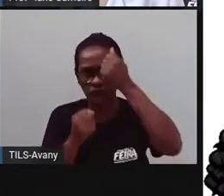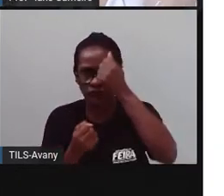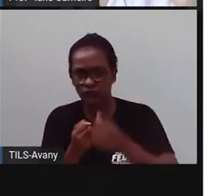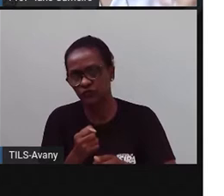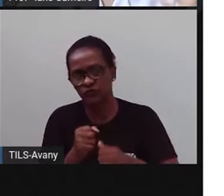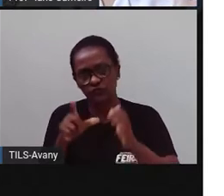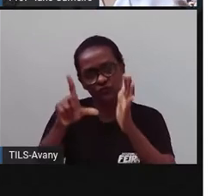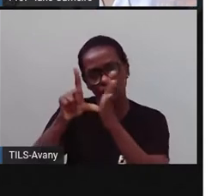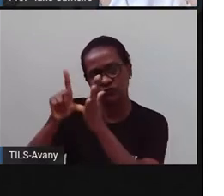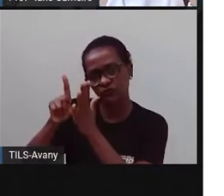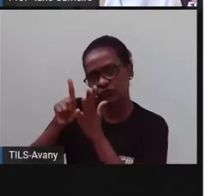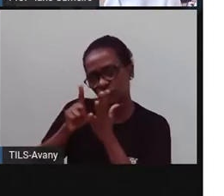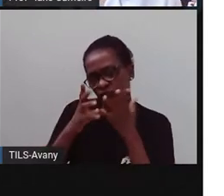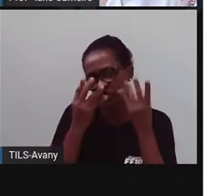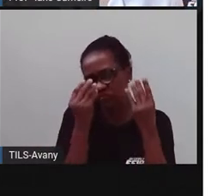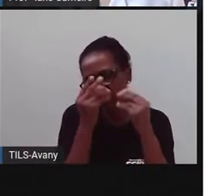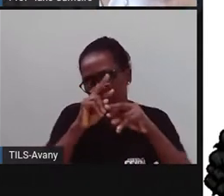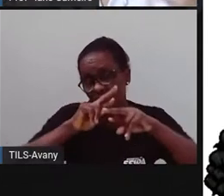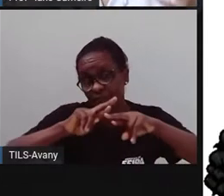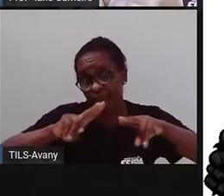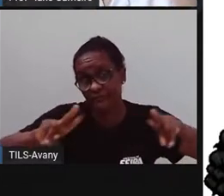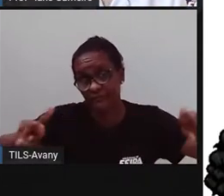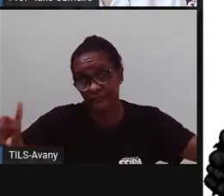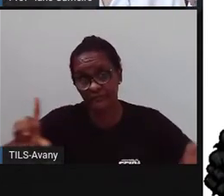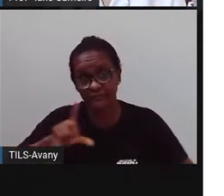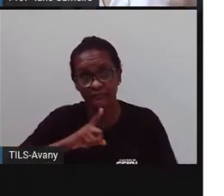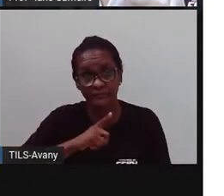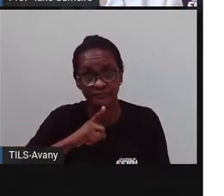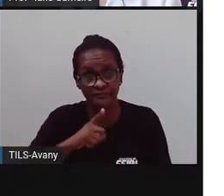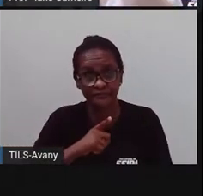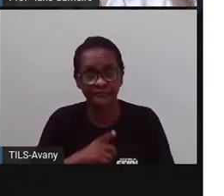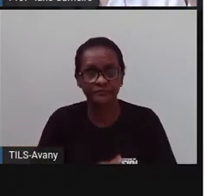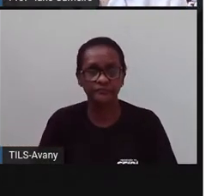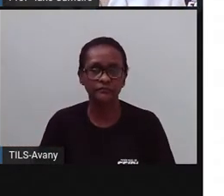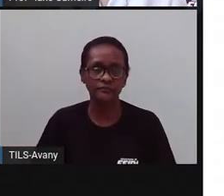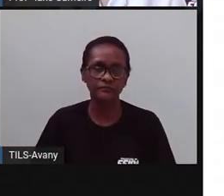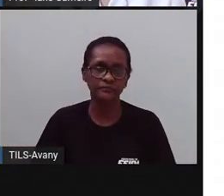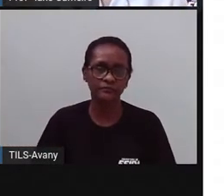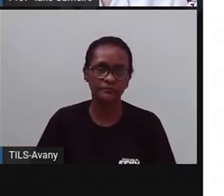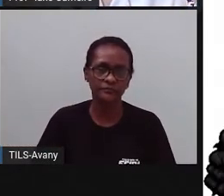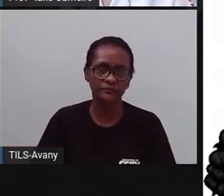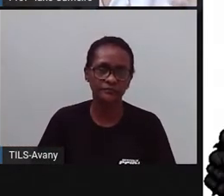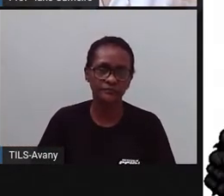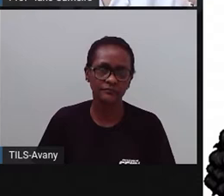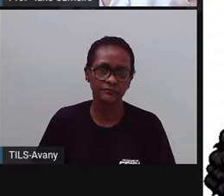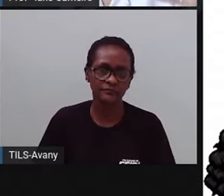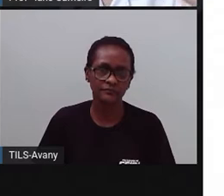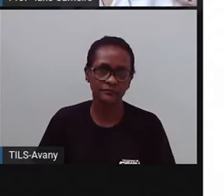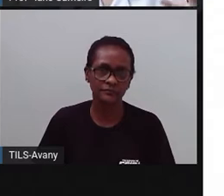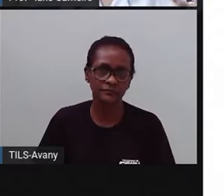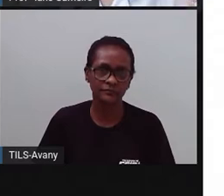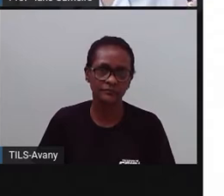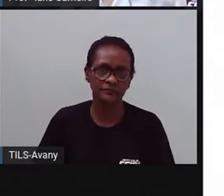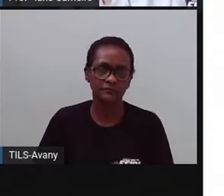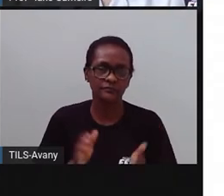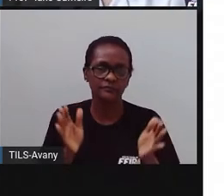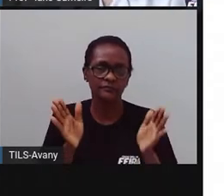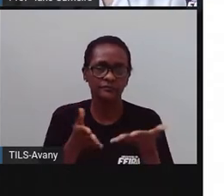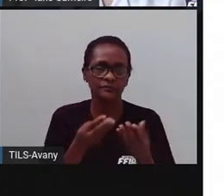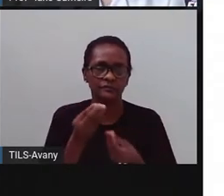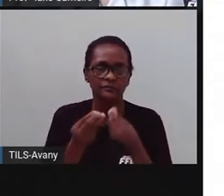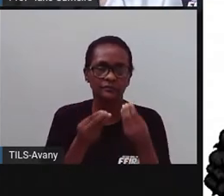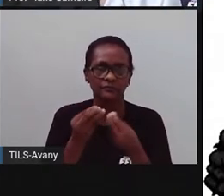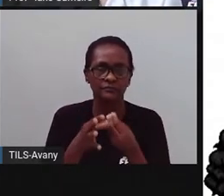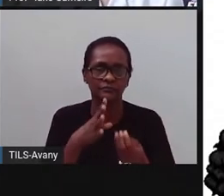né? Então a gente pôde perceber um pouco, analisar um pouco sobre a nossa cidade, né? E a gente vai agora conhecer